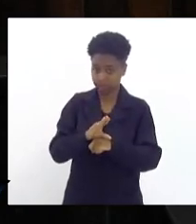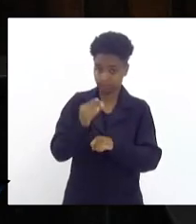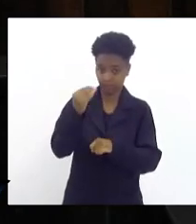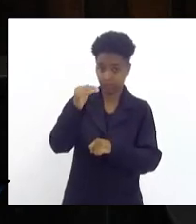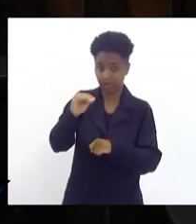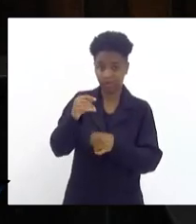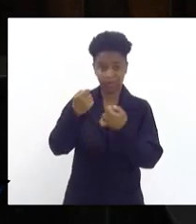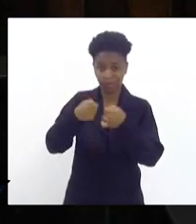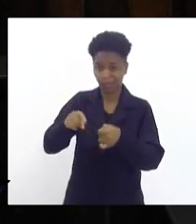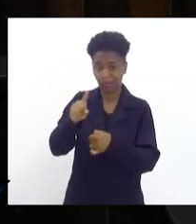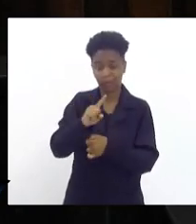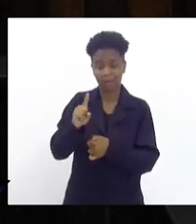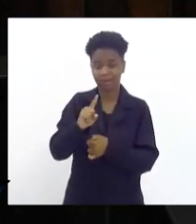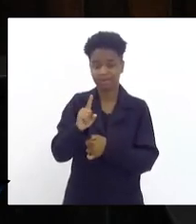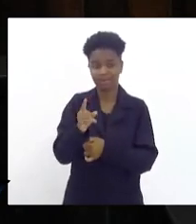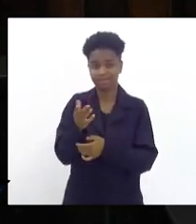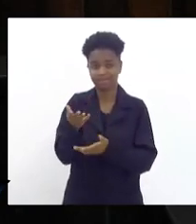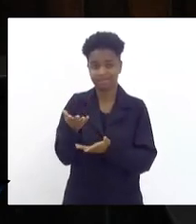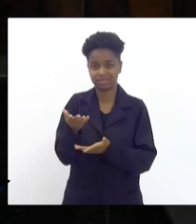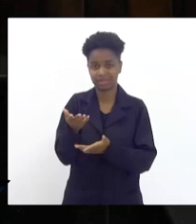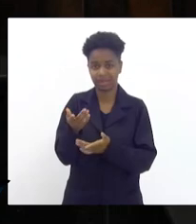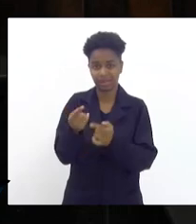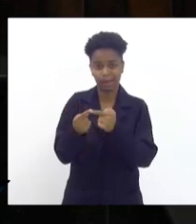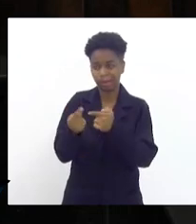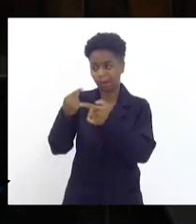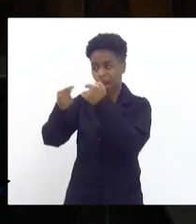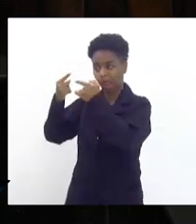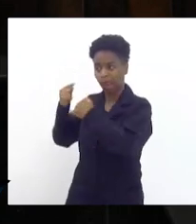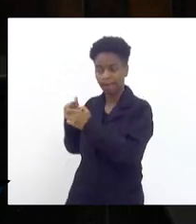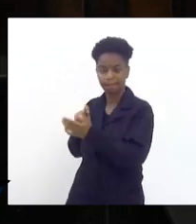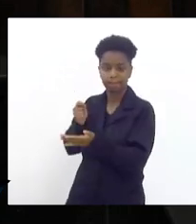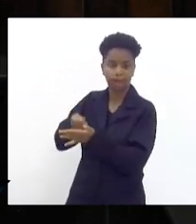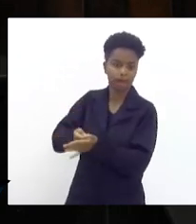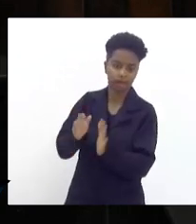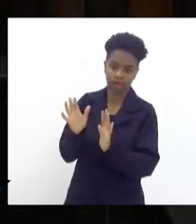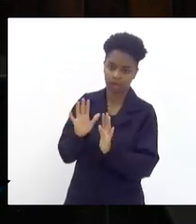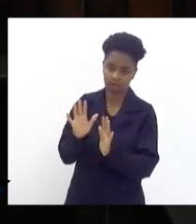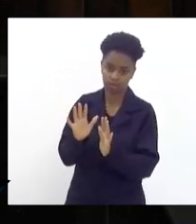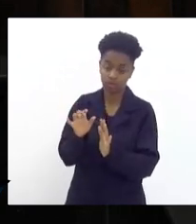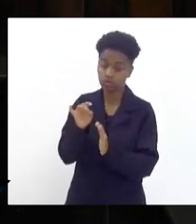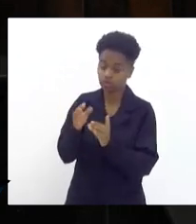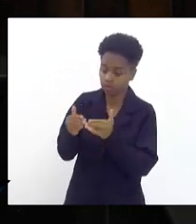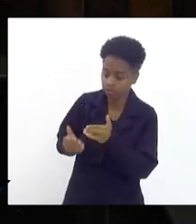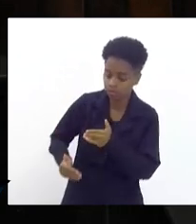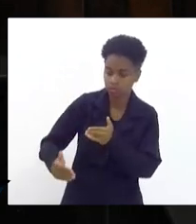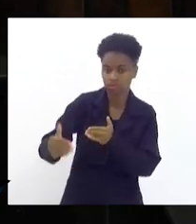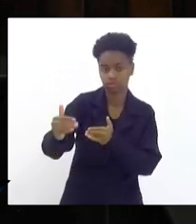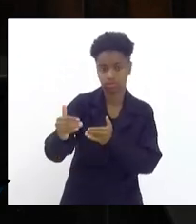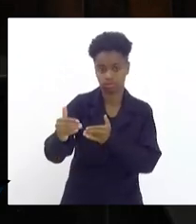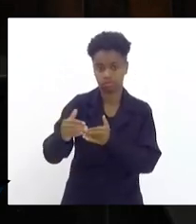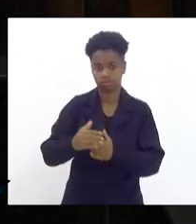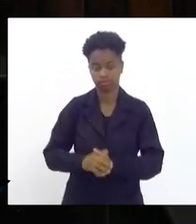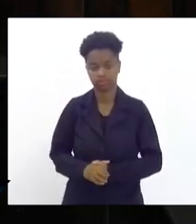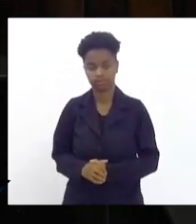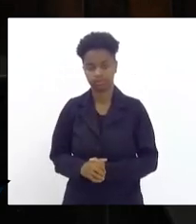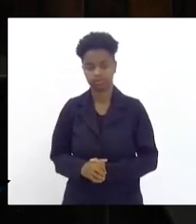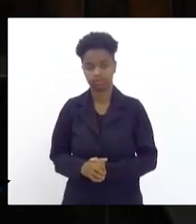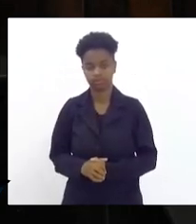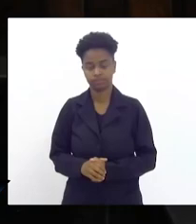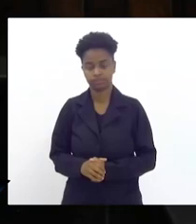tenha os efeitos retroativos, seja a partir da vigência.